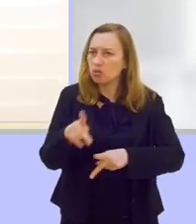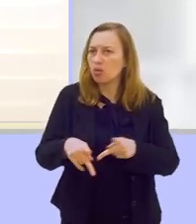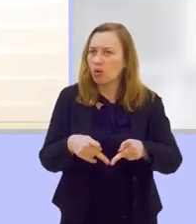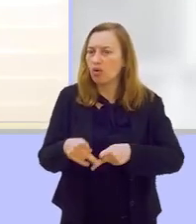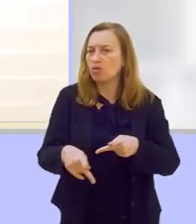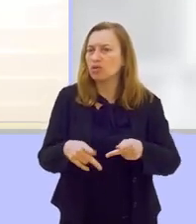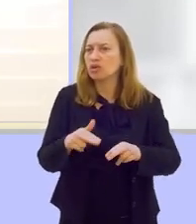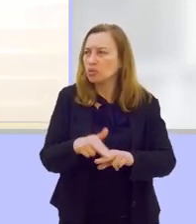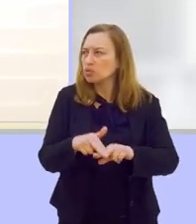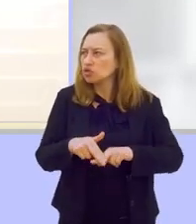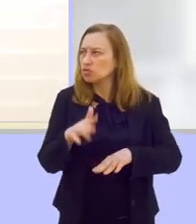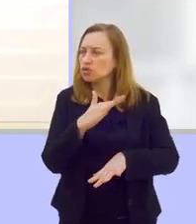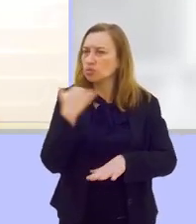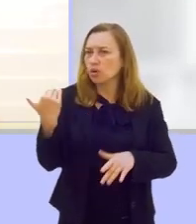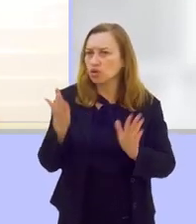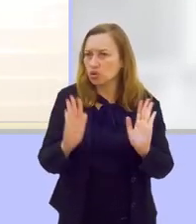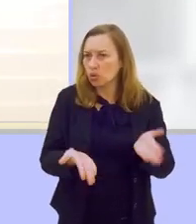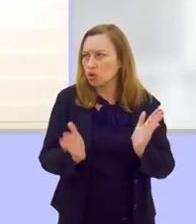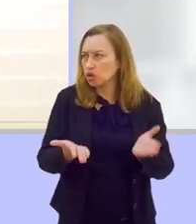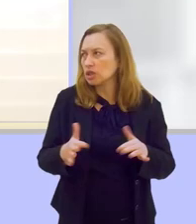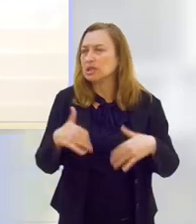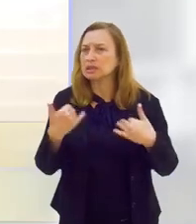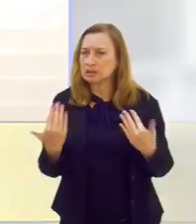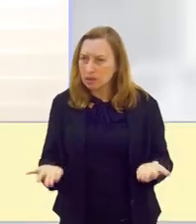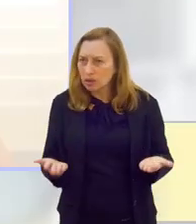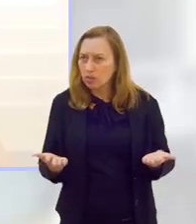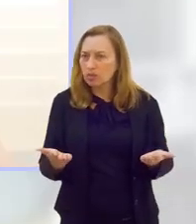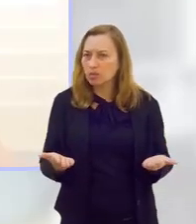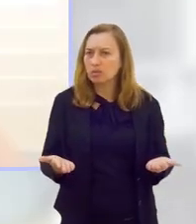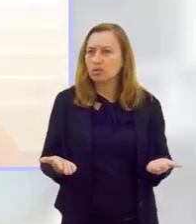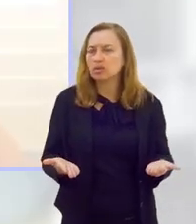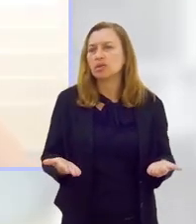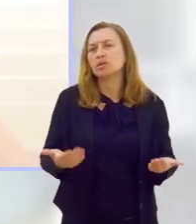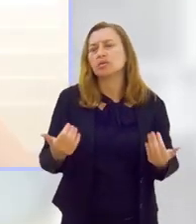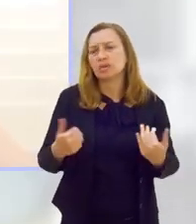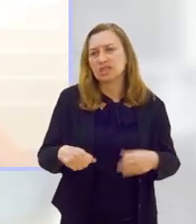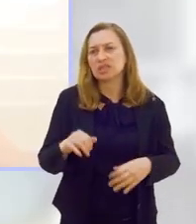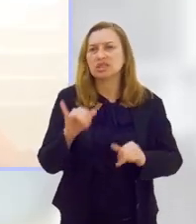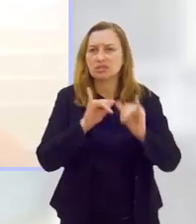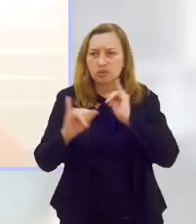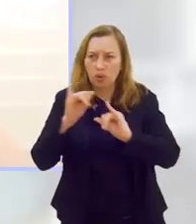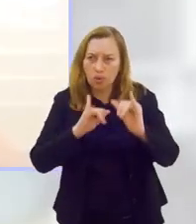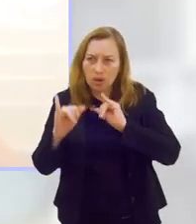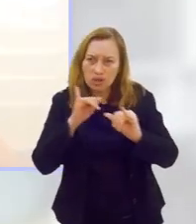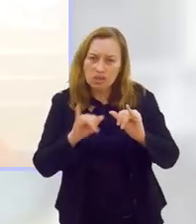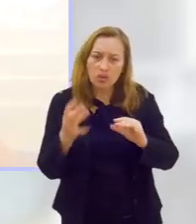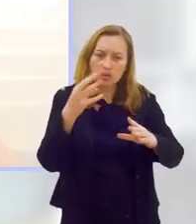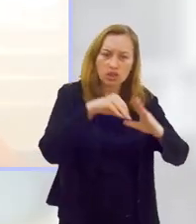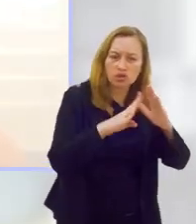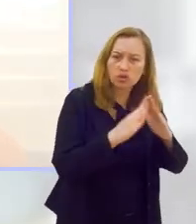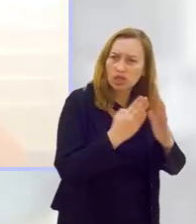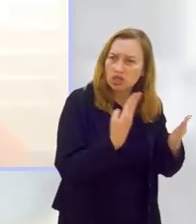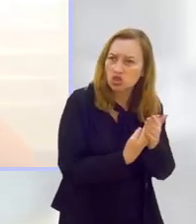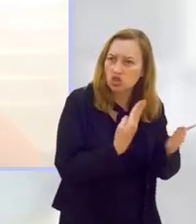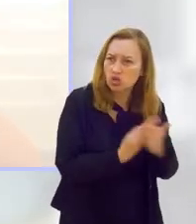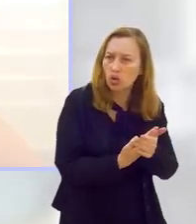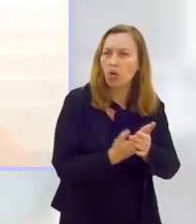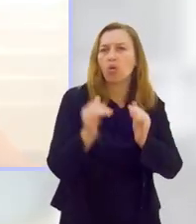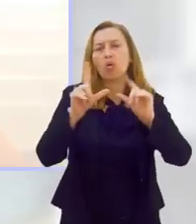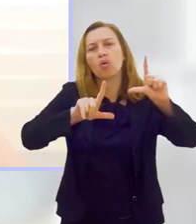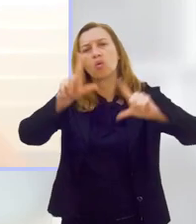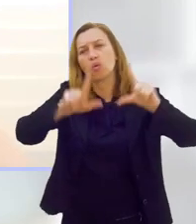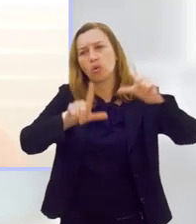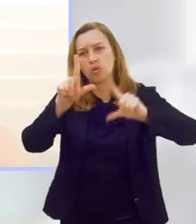de mortalidade hoje em dia. Então, tem que se criar campanhas, seja nas escolas,